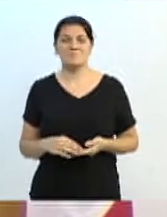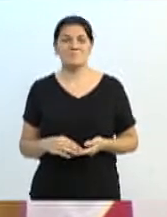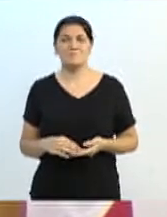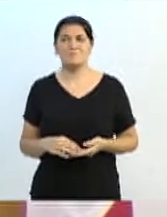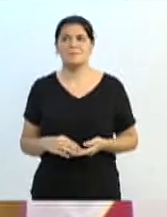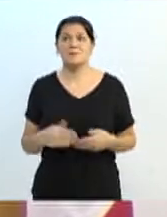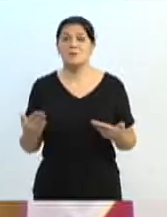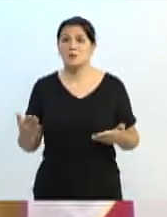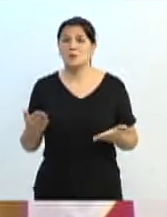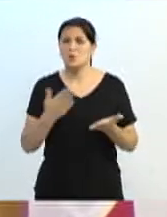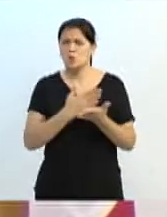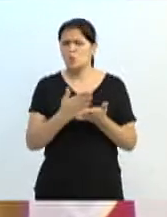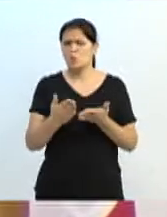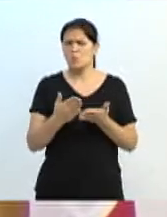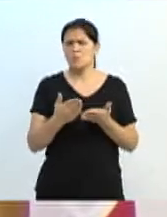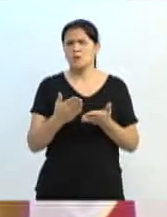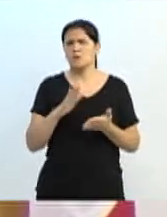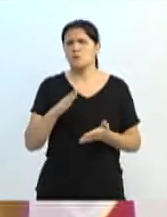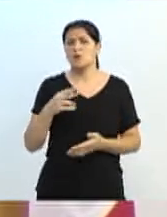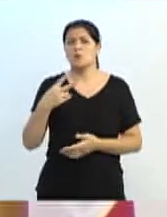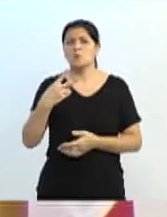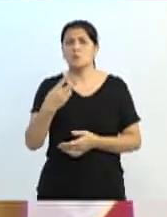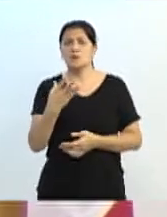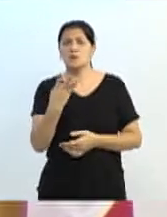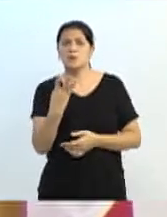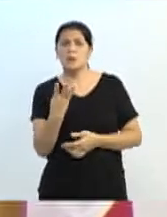246 veículos.